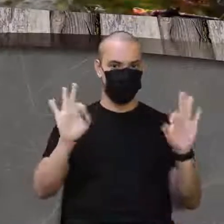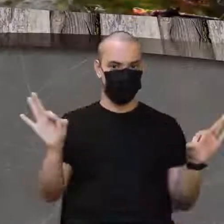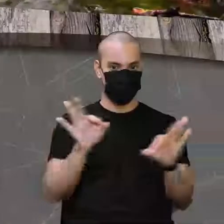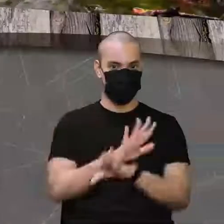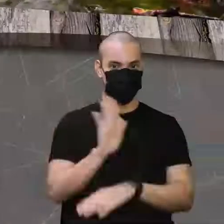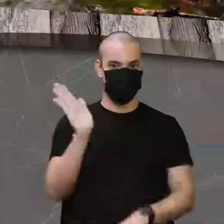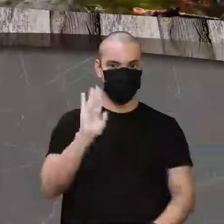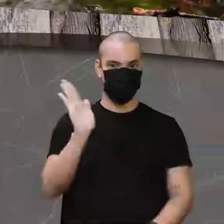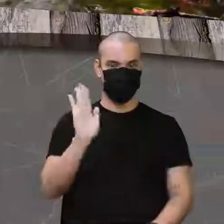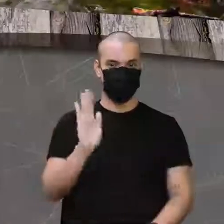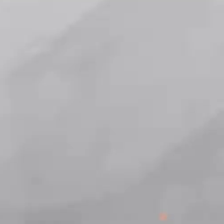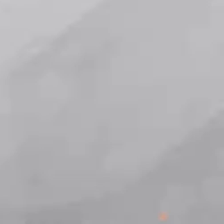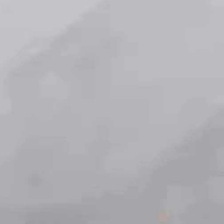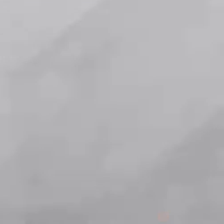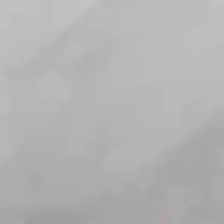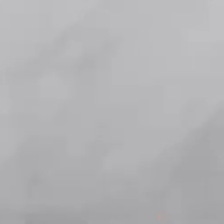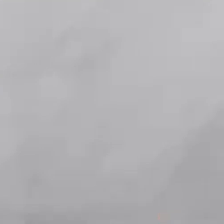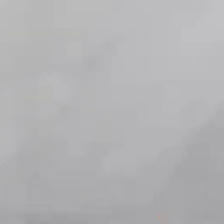Fui. Tchau.